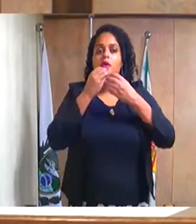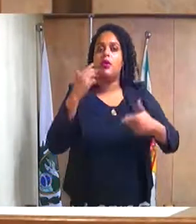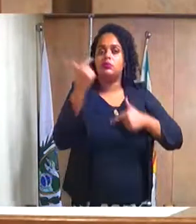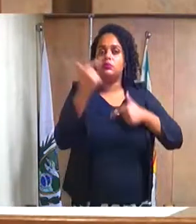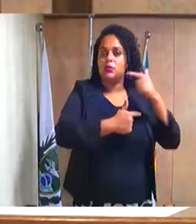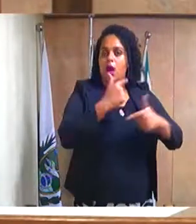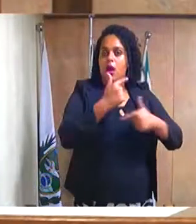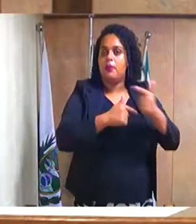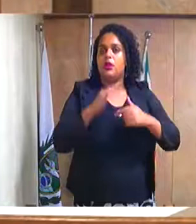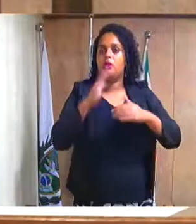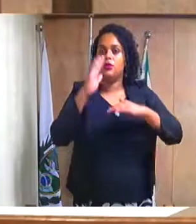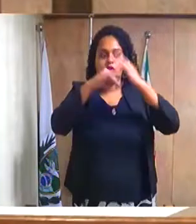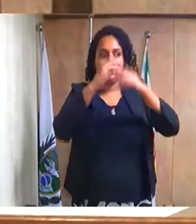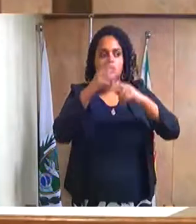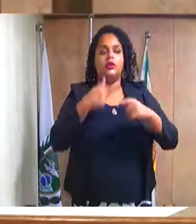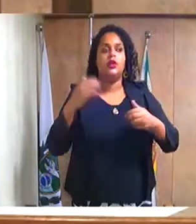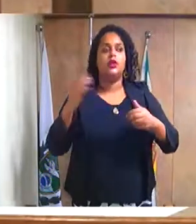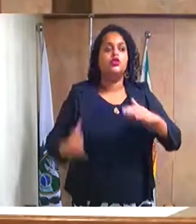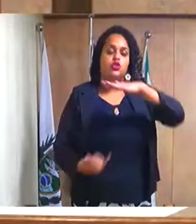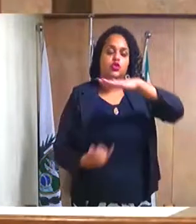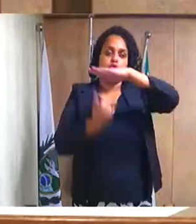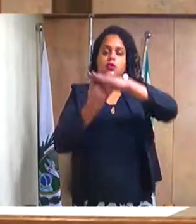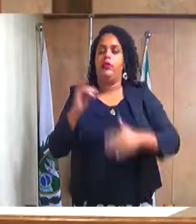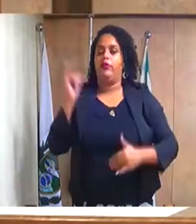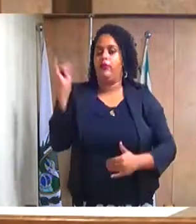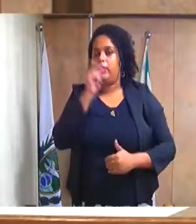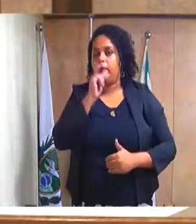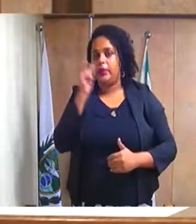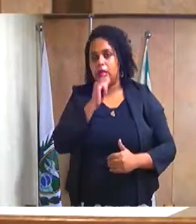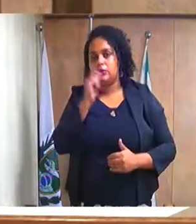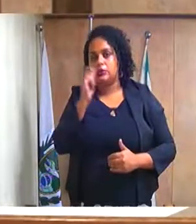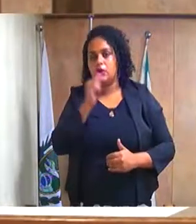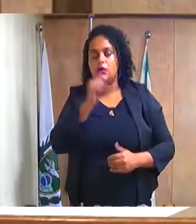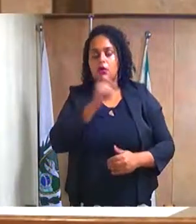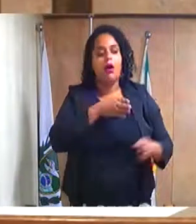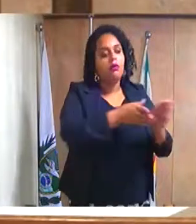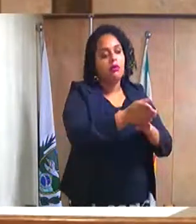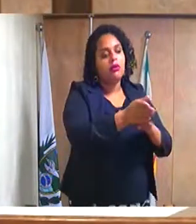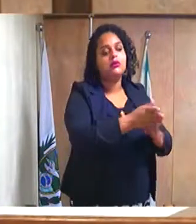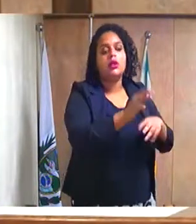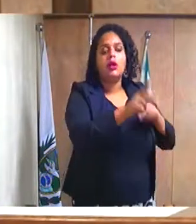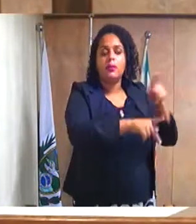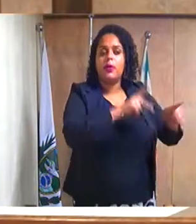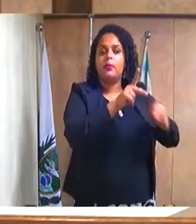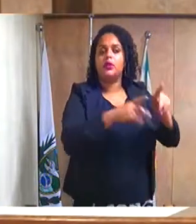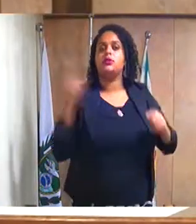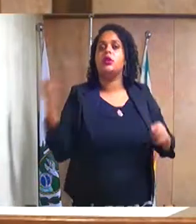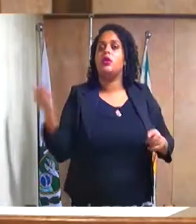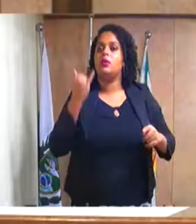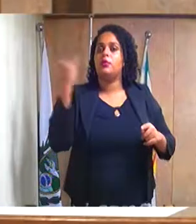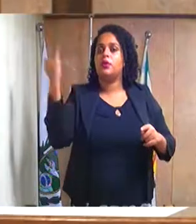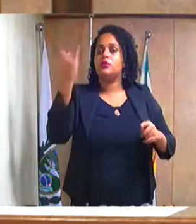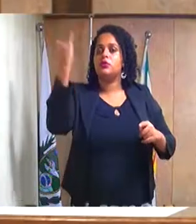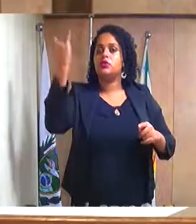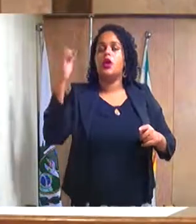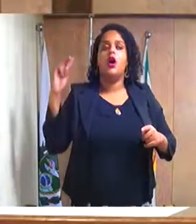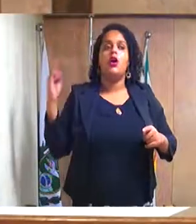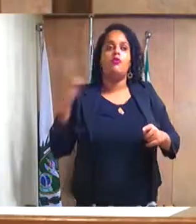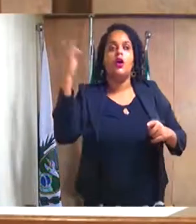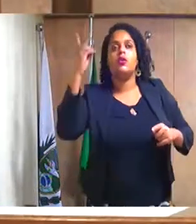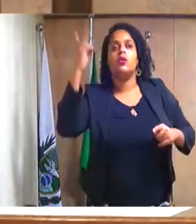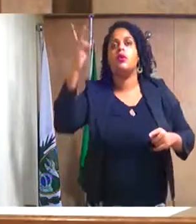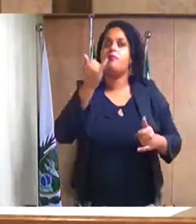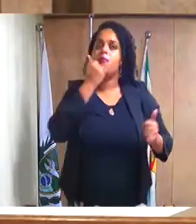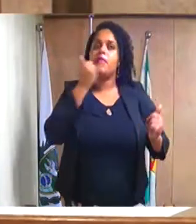que desenvolve em diferentes instituições fluminenses, onde orienta a população junto à importância de valores como perdão e